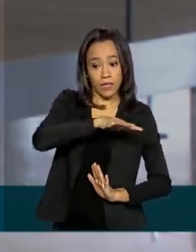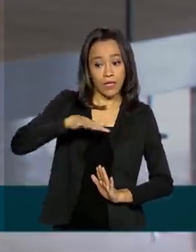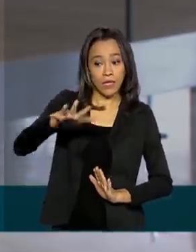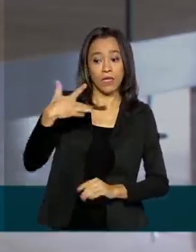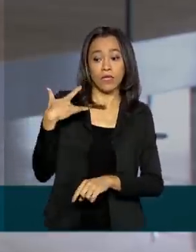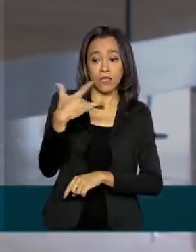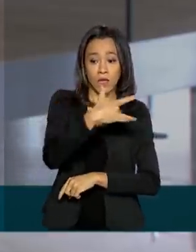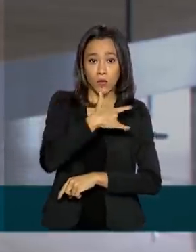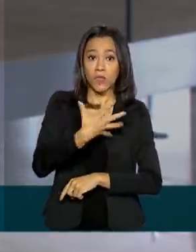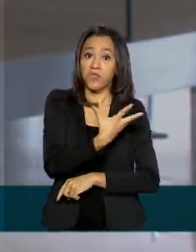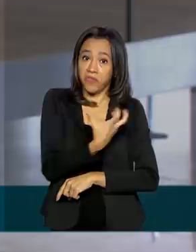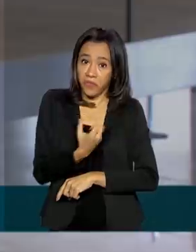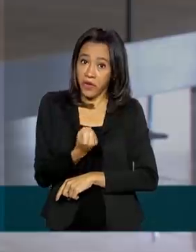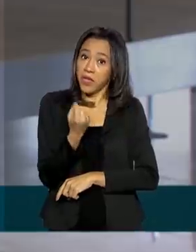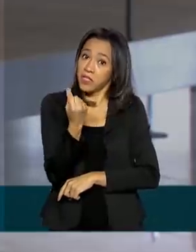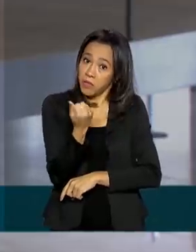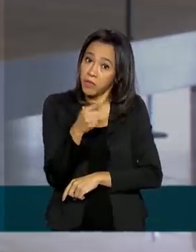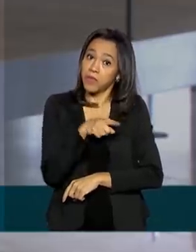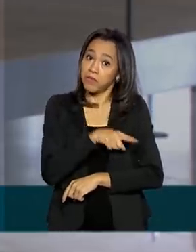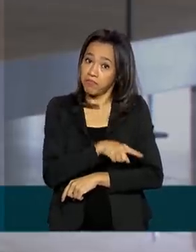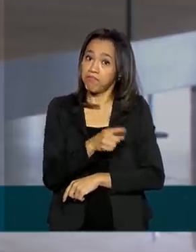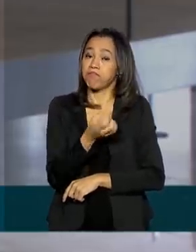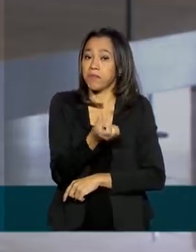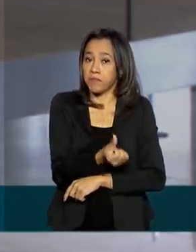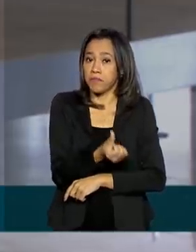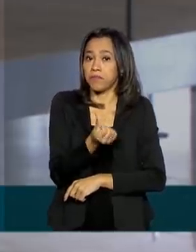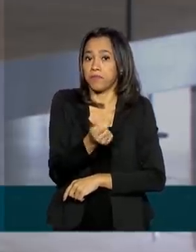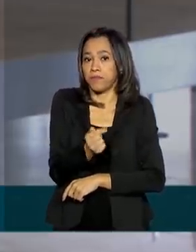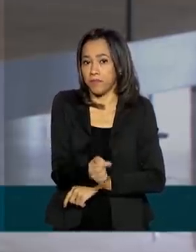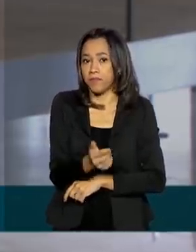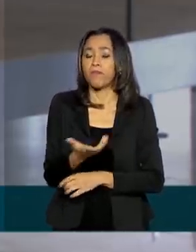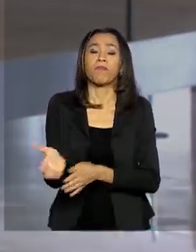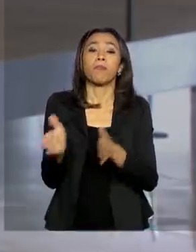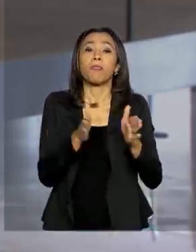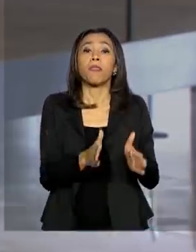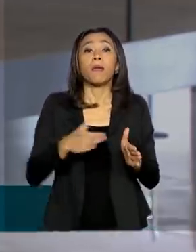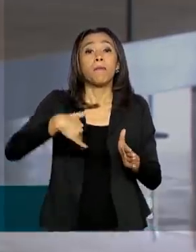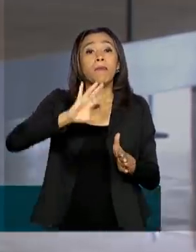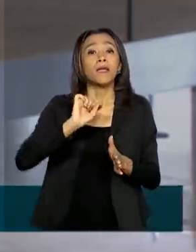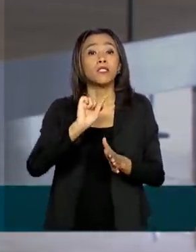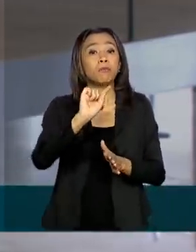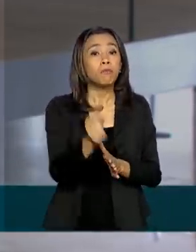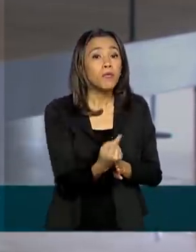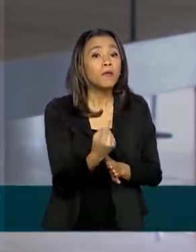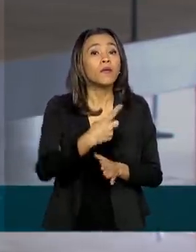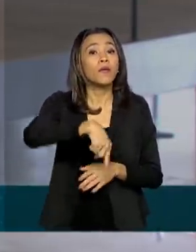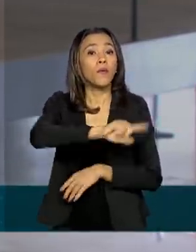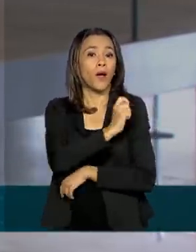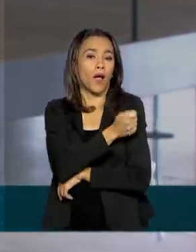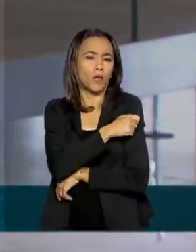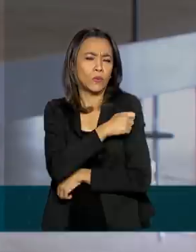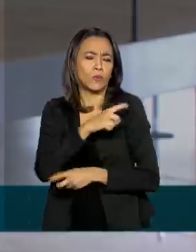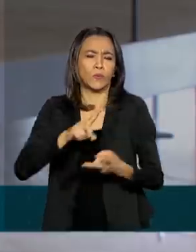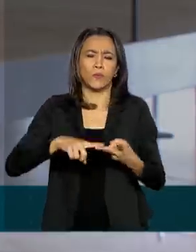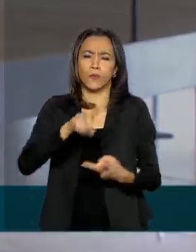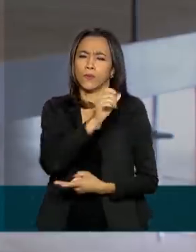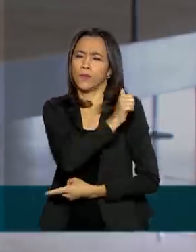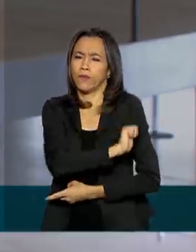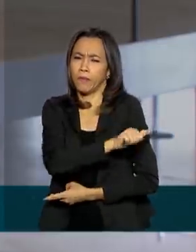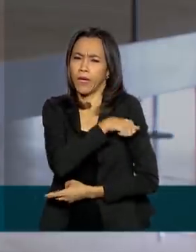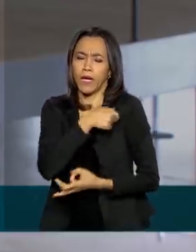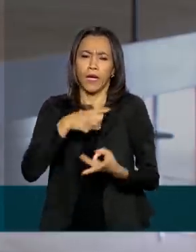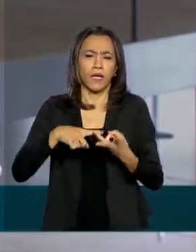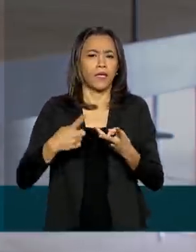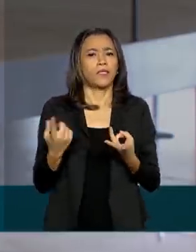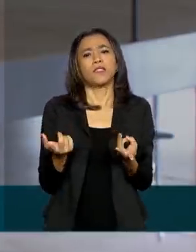vão receber esse bônus. E olha, mais de mil alunos da área da saúde, de enfermagem, medicina,